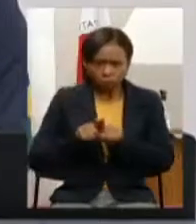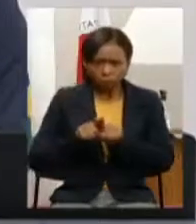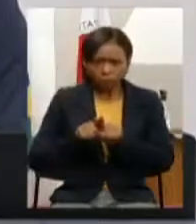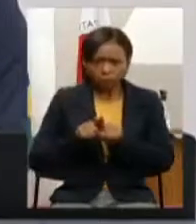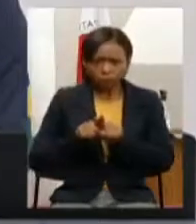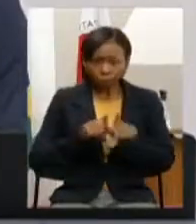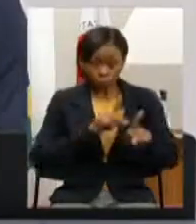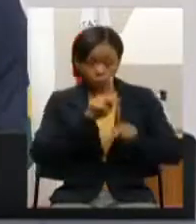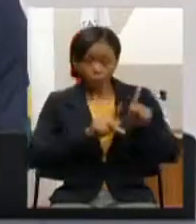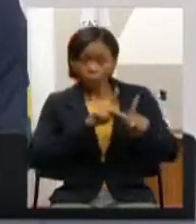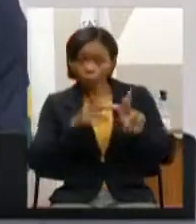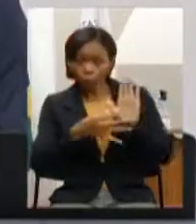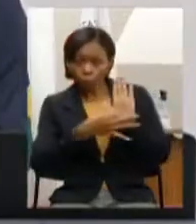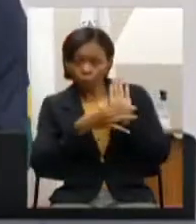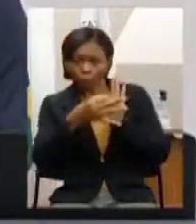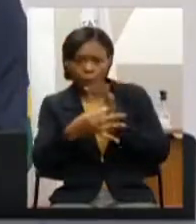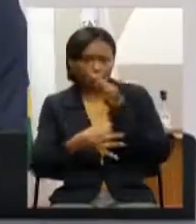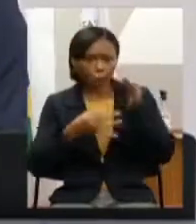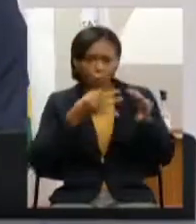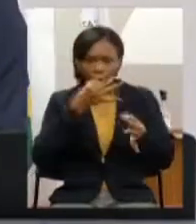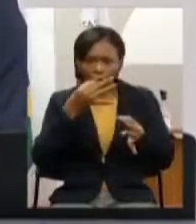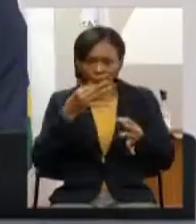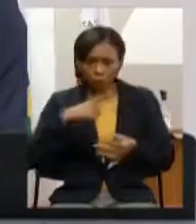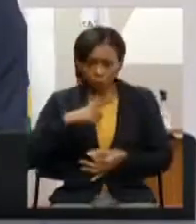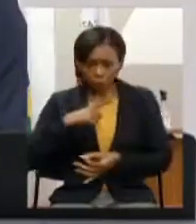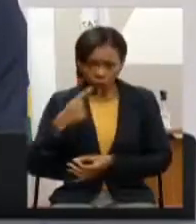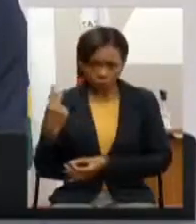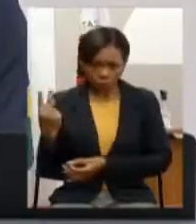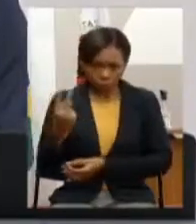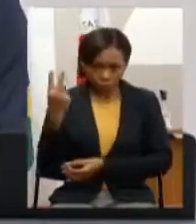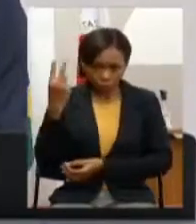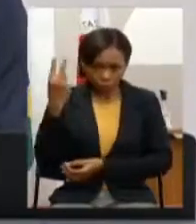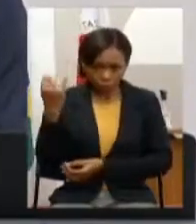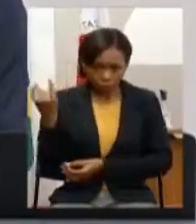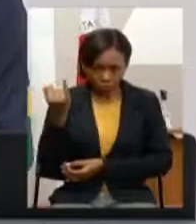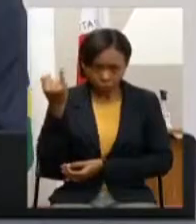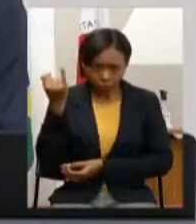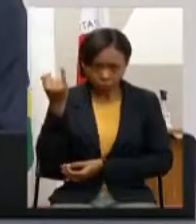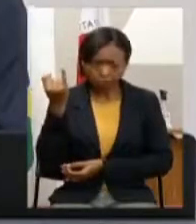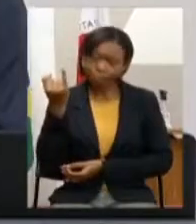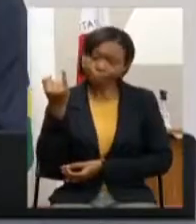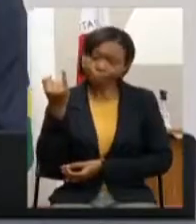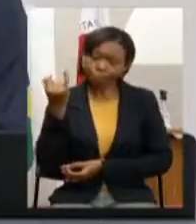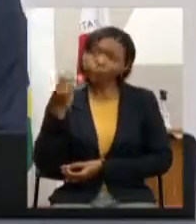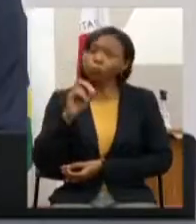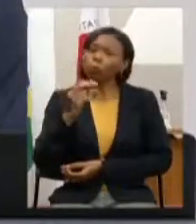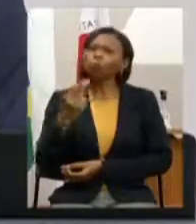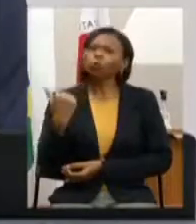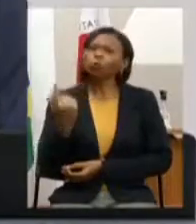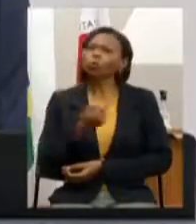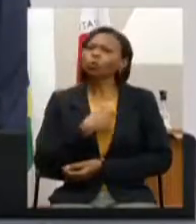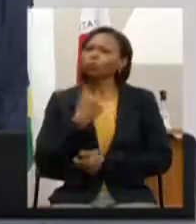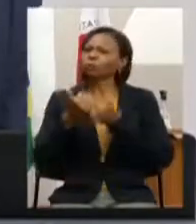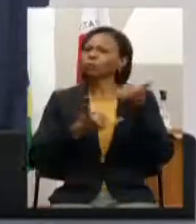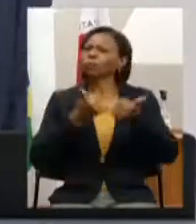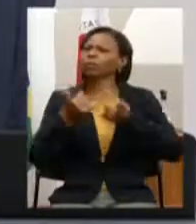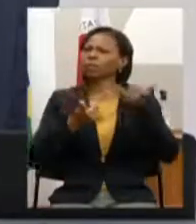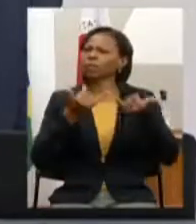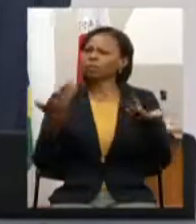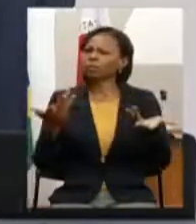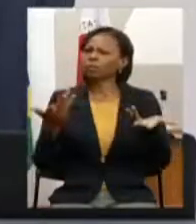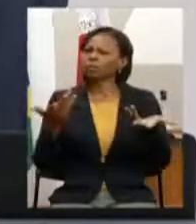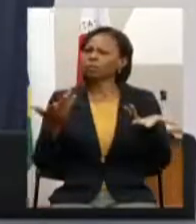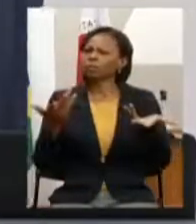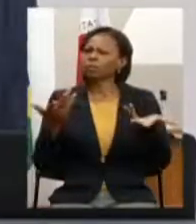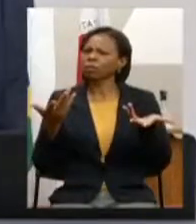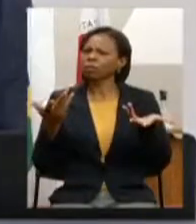do povo as opiniões do povo tem valor ou nós estamos brincando dando com uma mão e